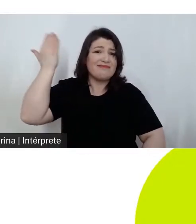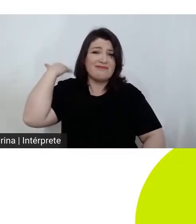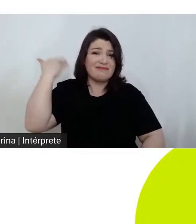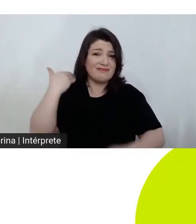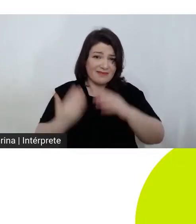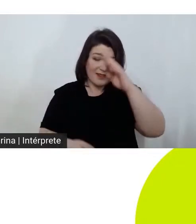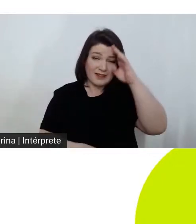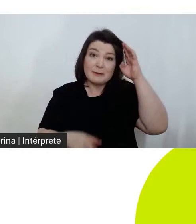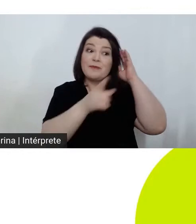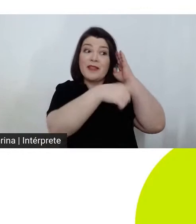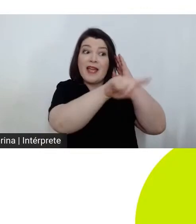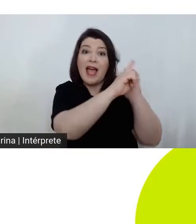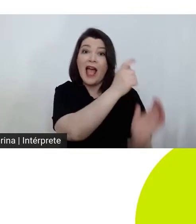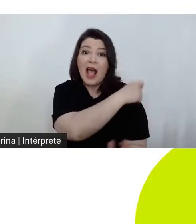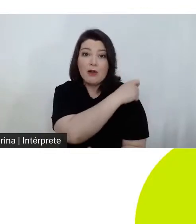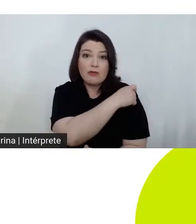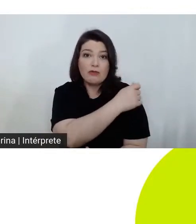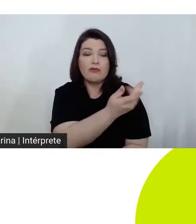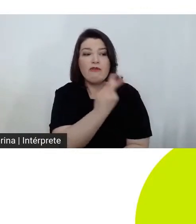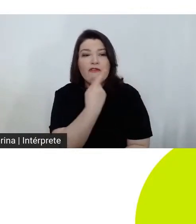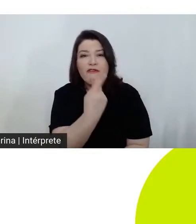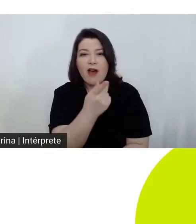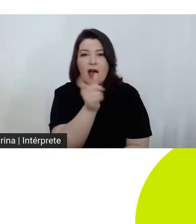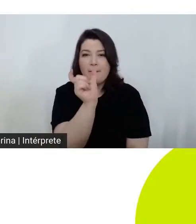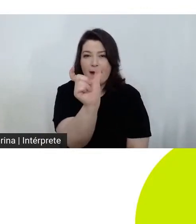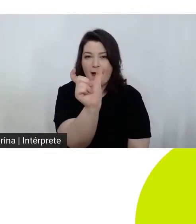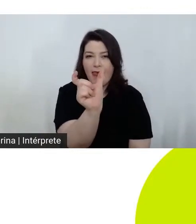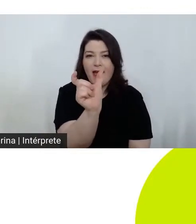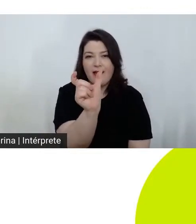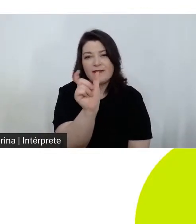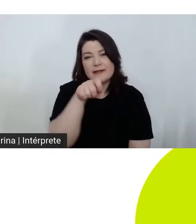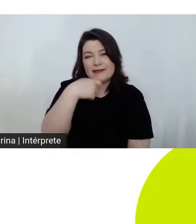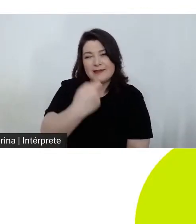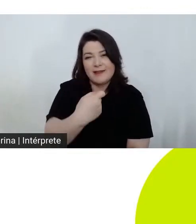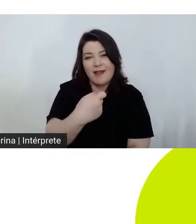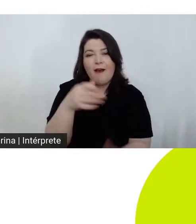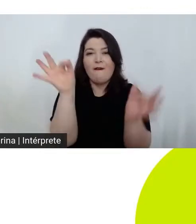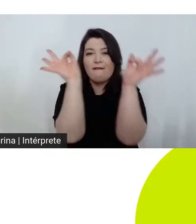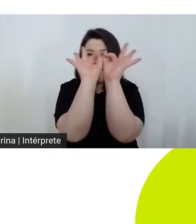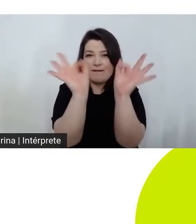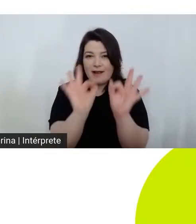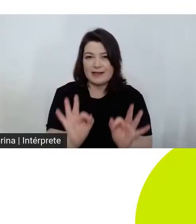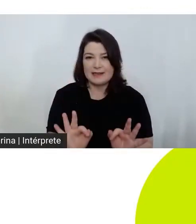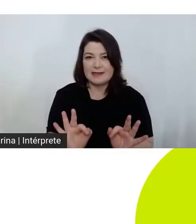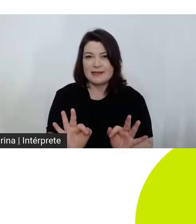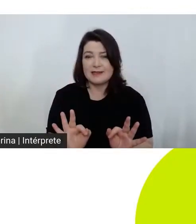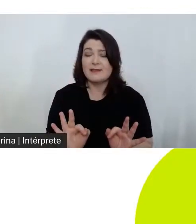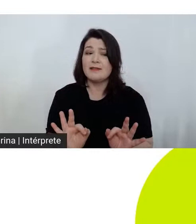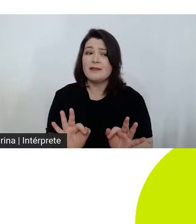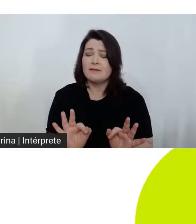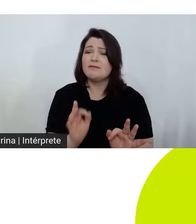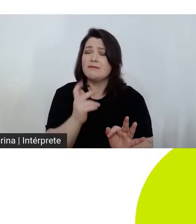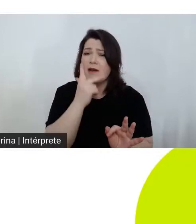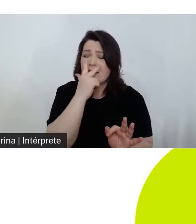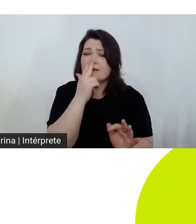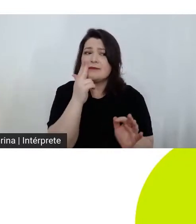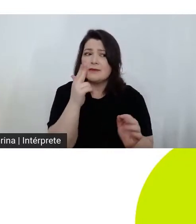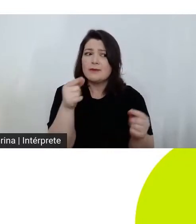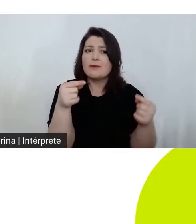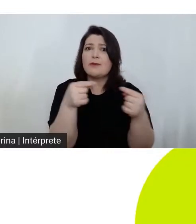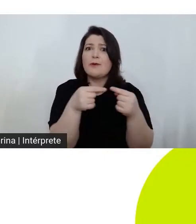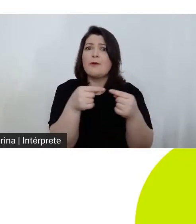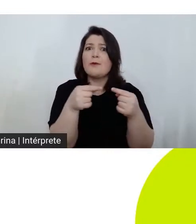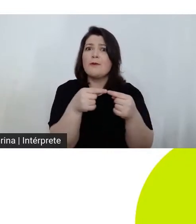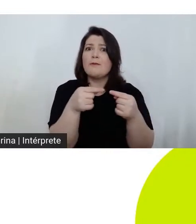palavra felicidade eles estão a utilizar uma palavra que tem na sua raiz a noção de